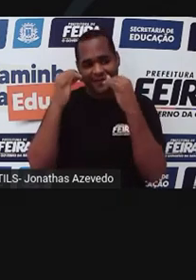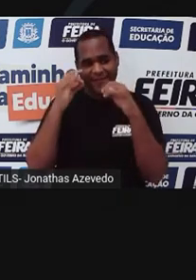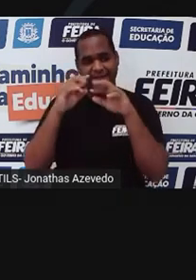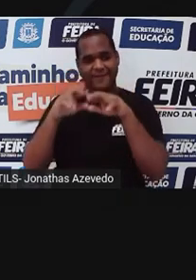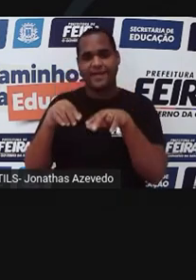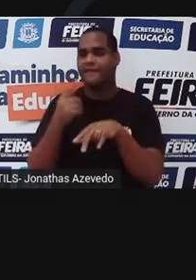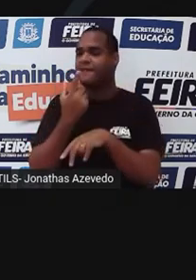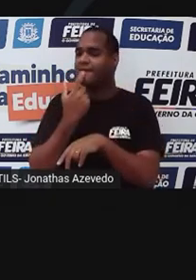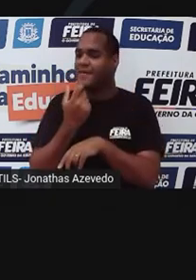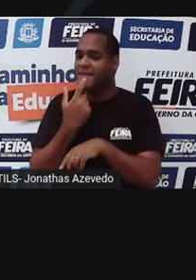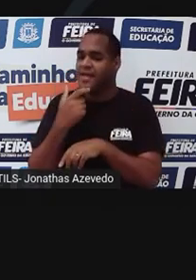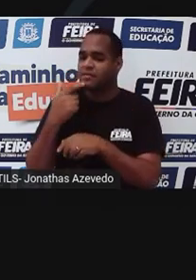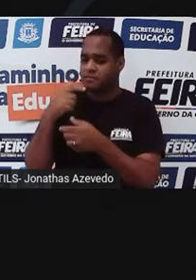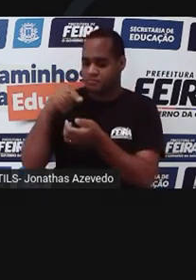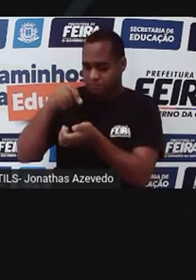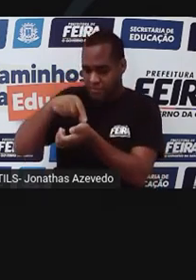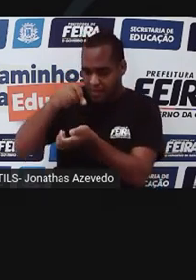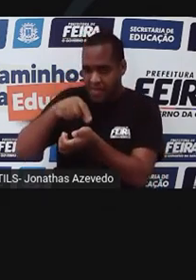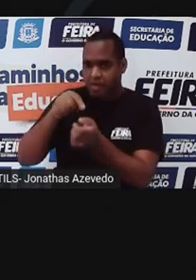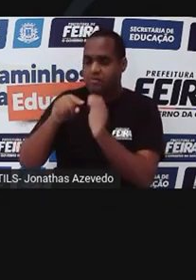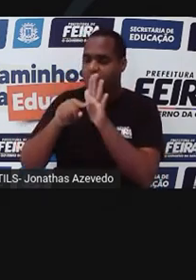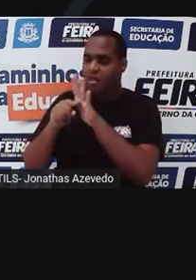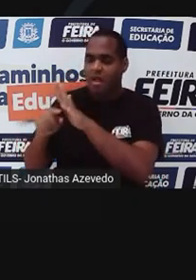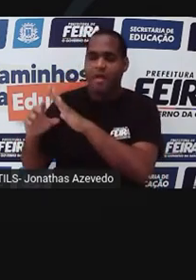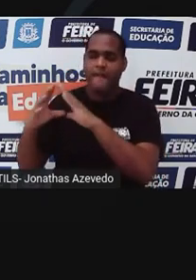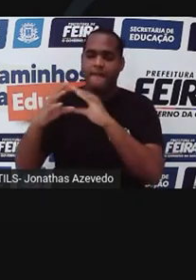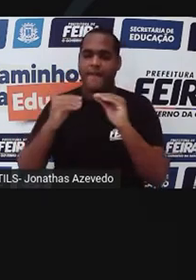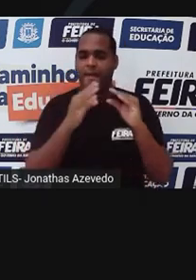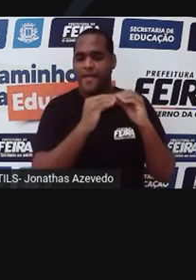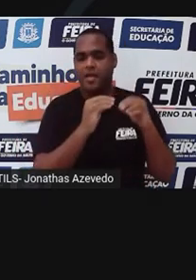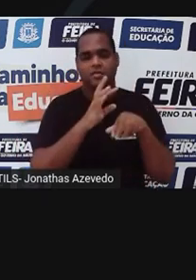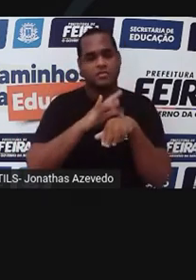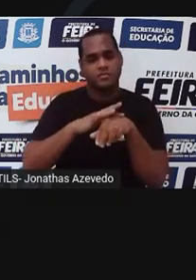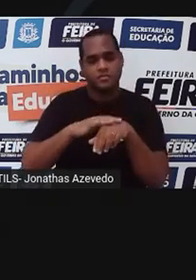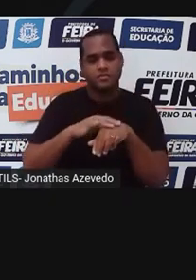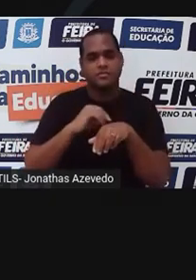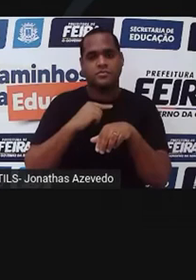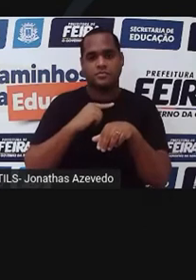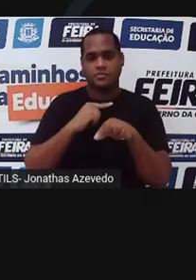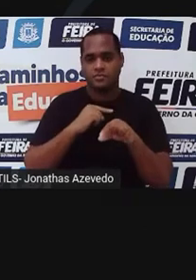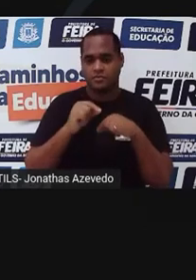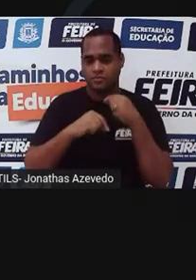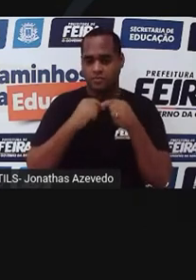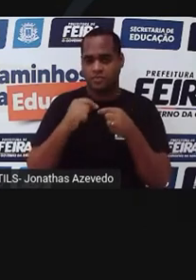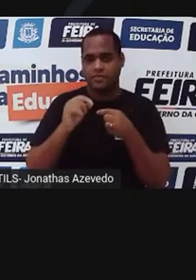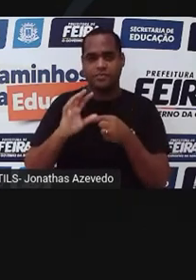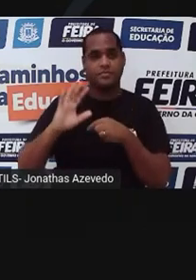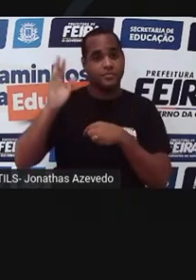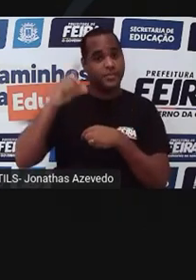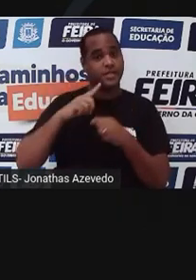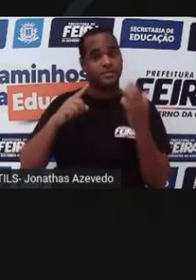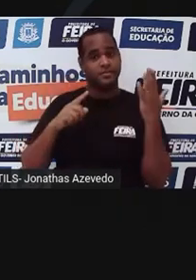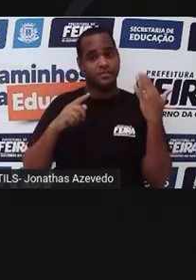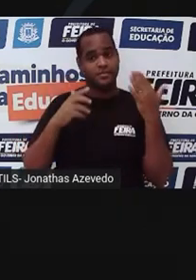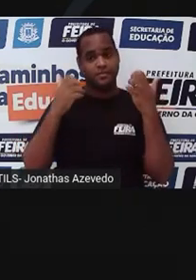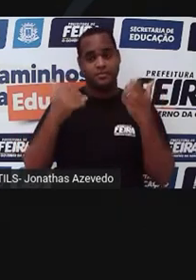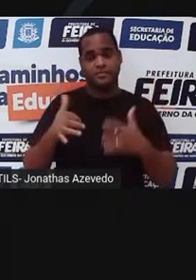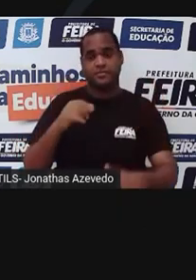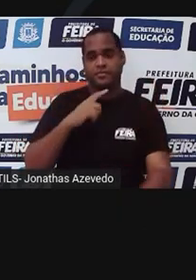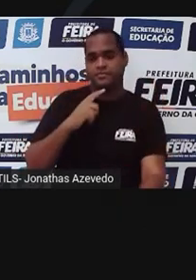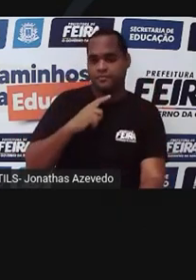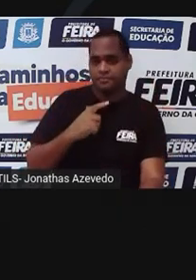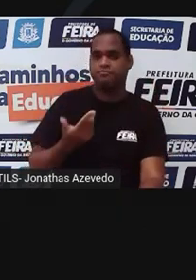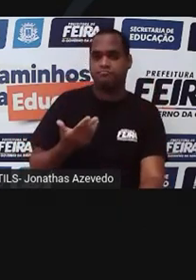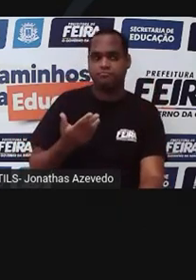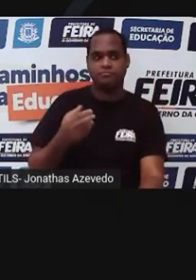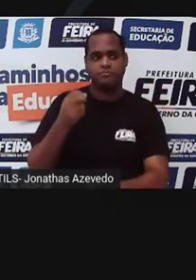doassem sangue, que esse sangue disseminasse a doença, como aconteceu muitas vezes naquela época. E,